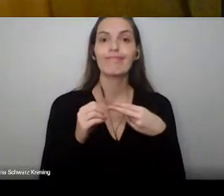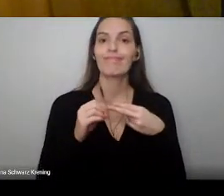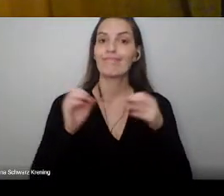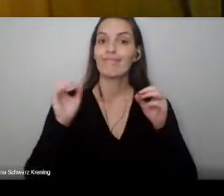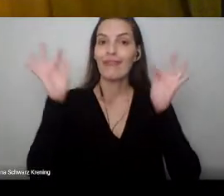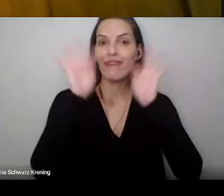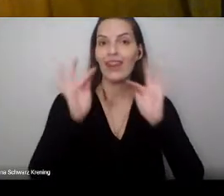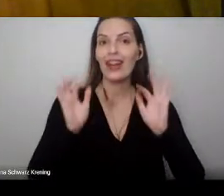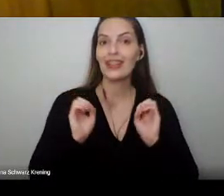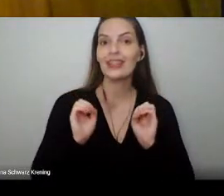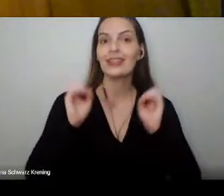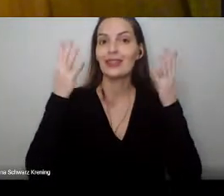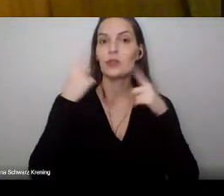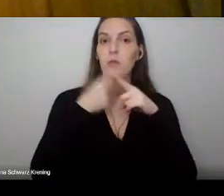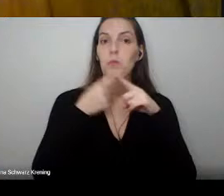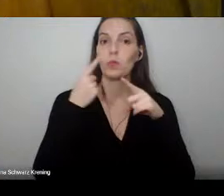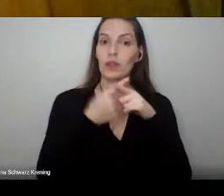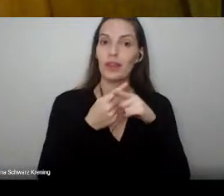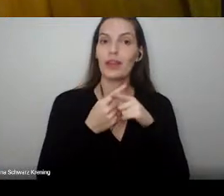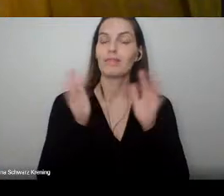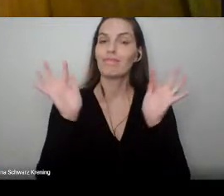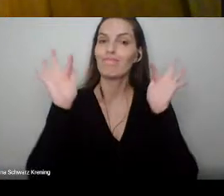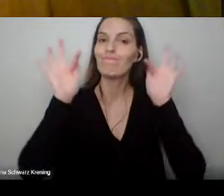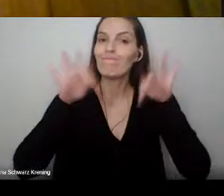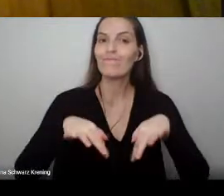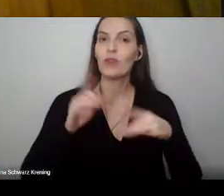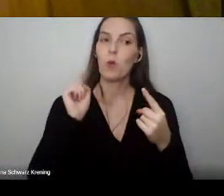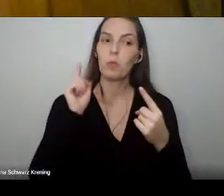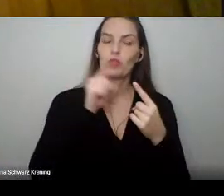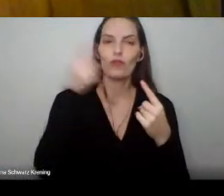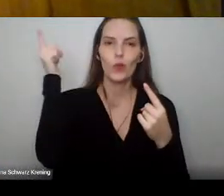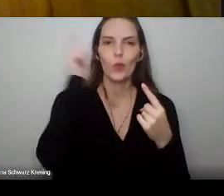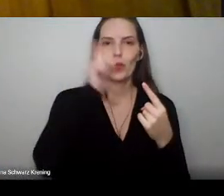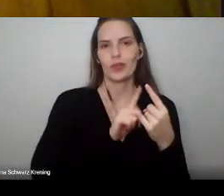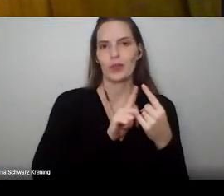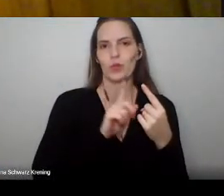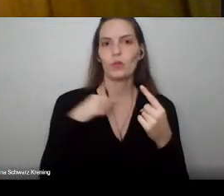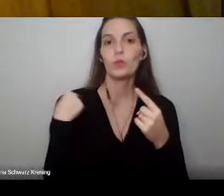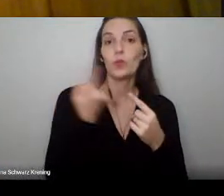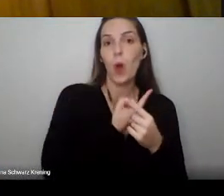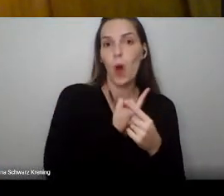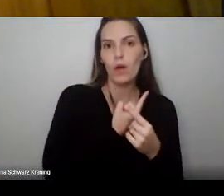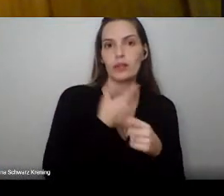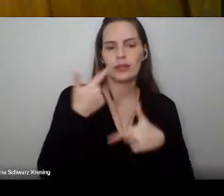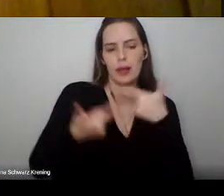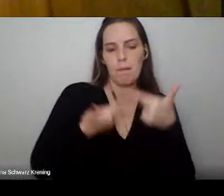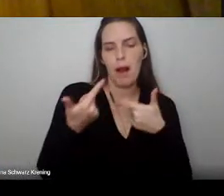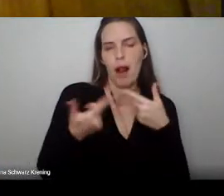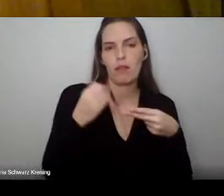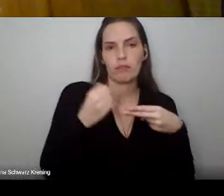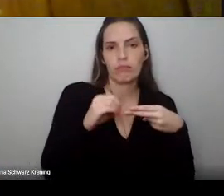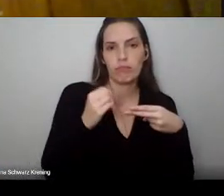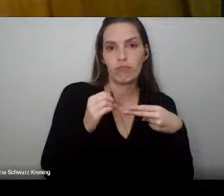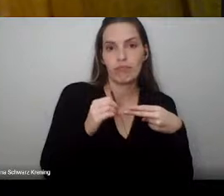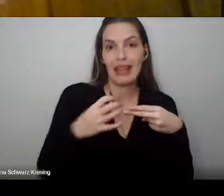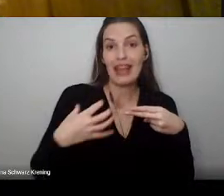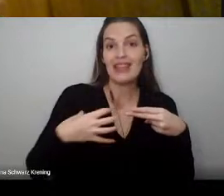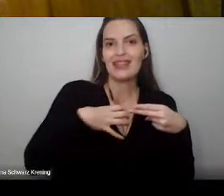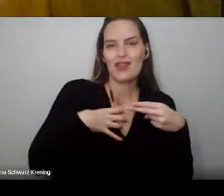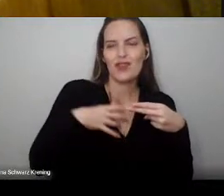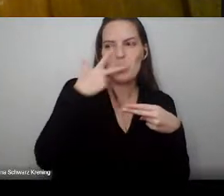Ao vê-los graduados, nós que nela trabalhamos, sentimos que também é nossa essa conquista.